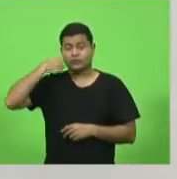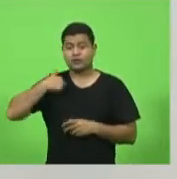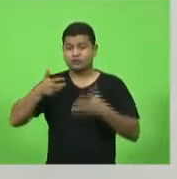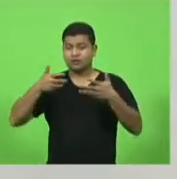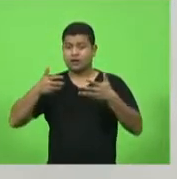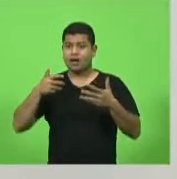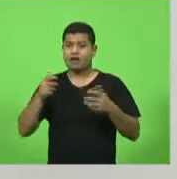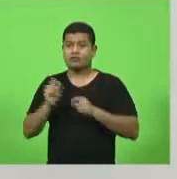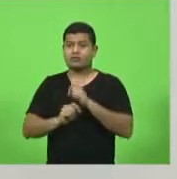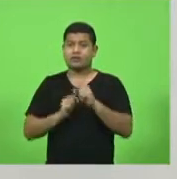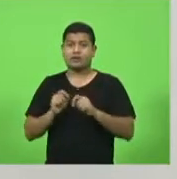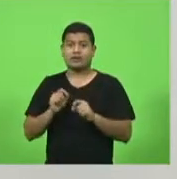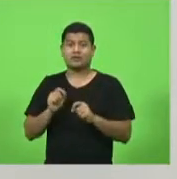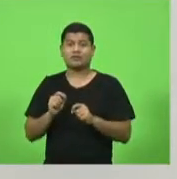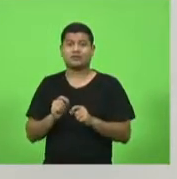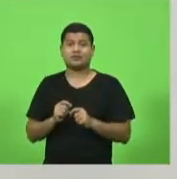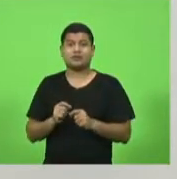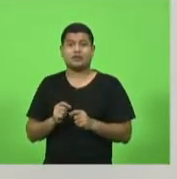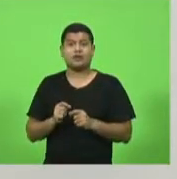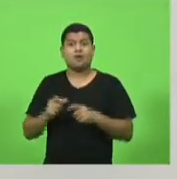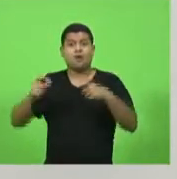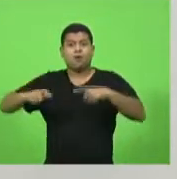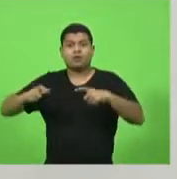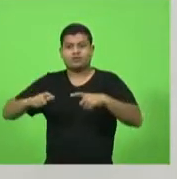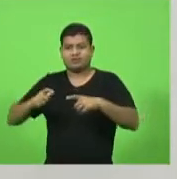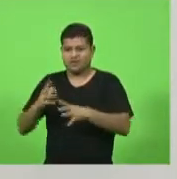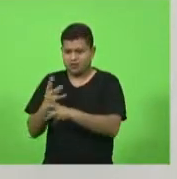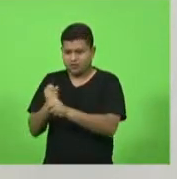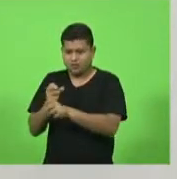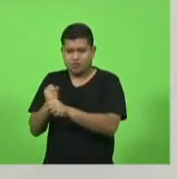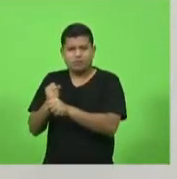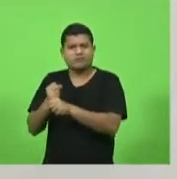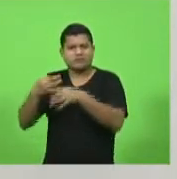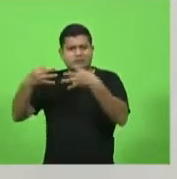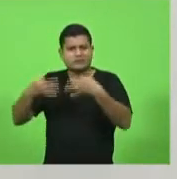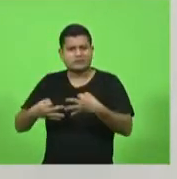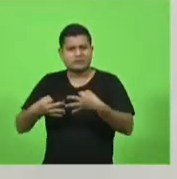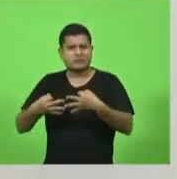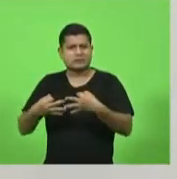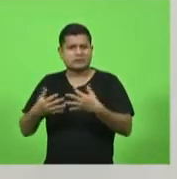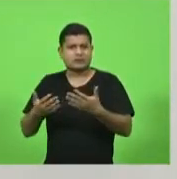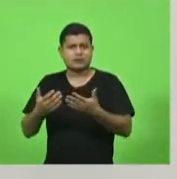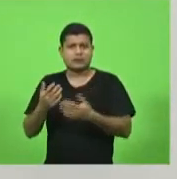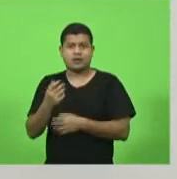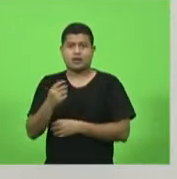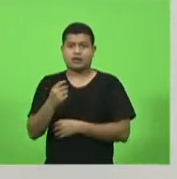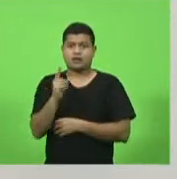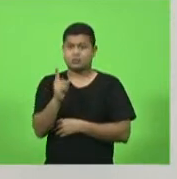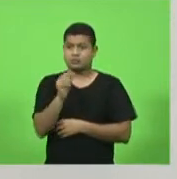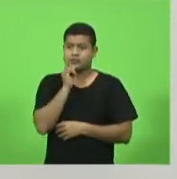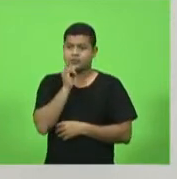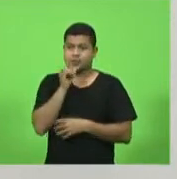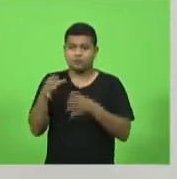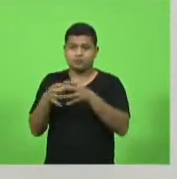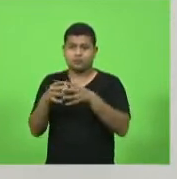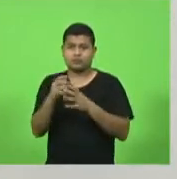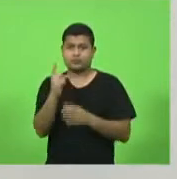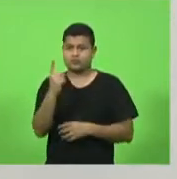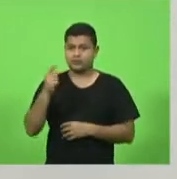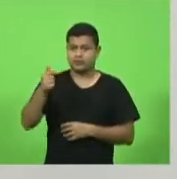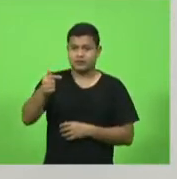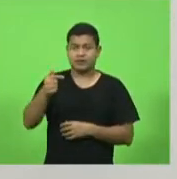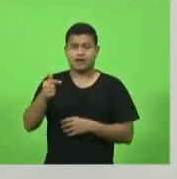a ponto aqui de onde foi feita essa conta. Para o 17º batalhão. Para o 8º